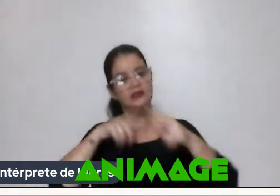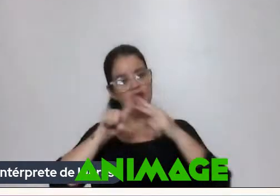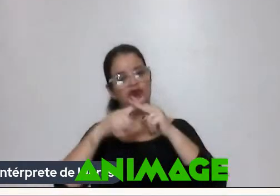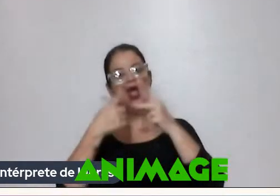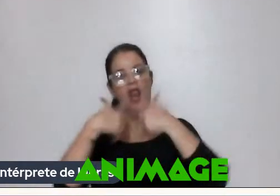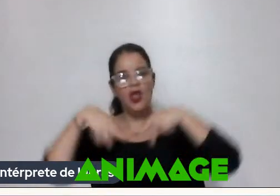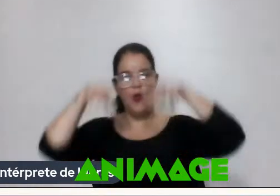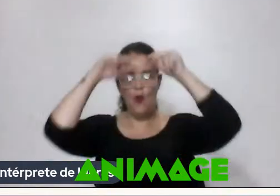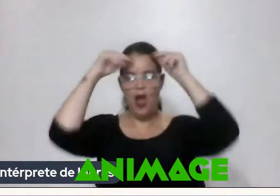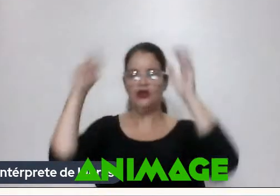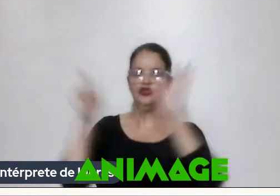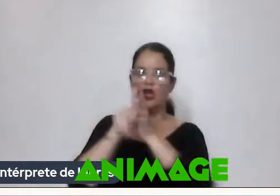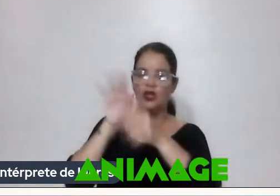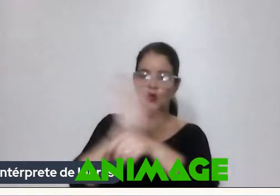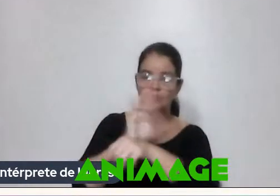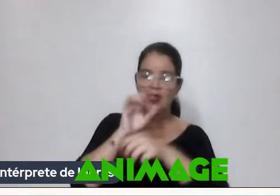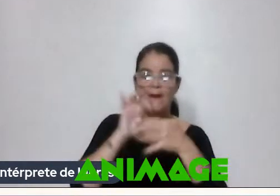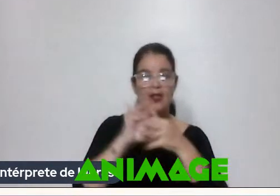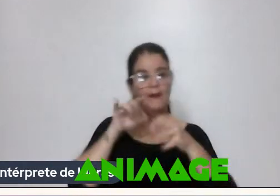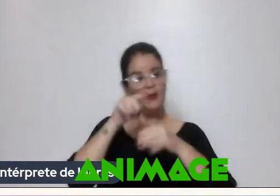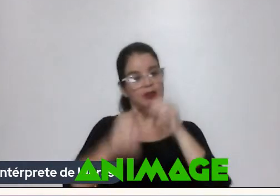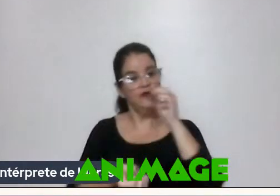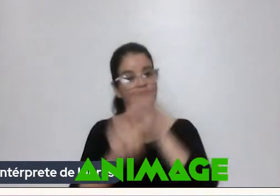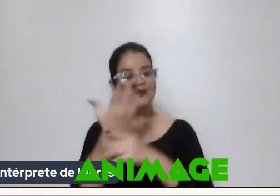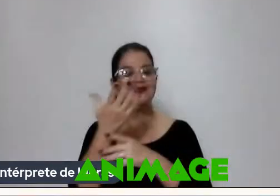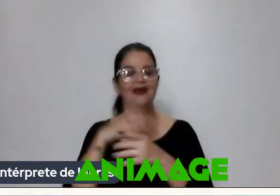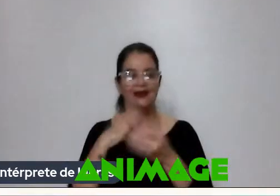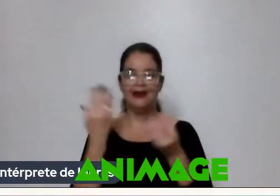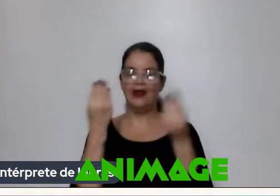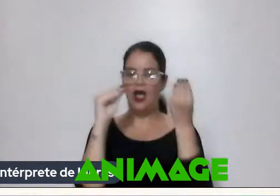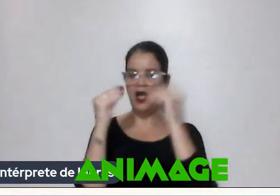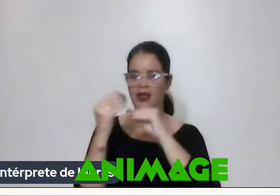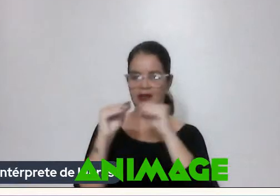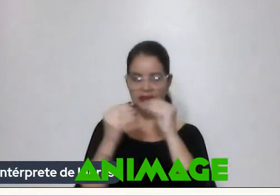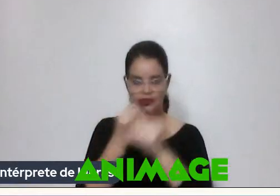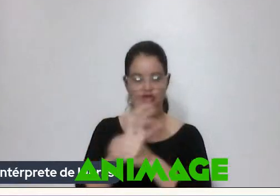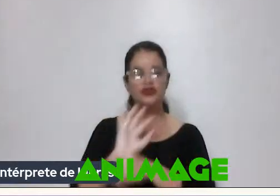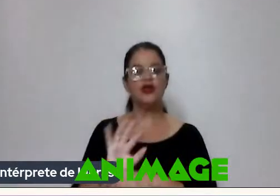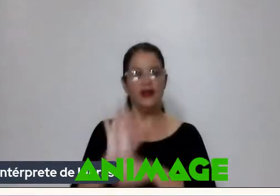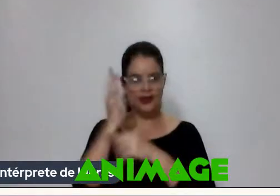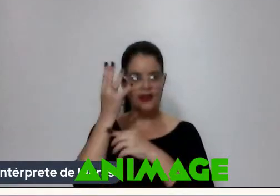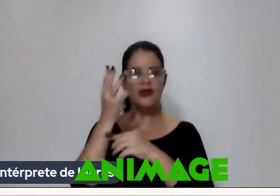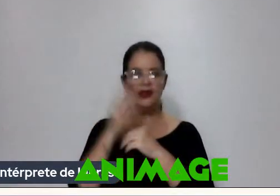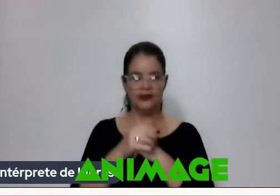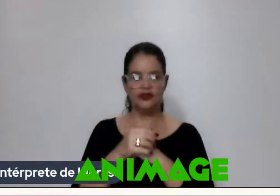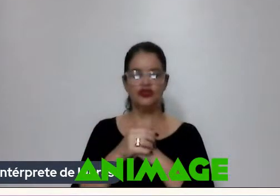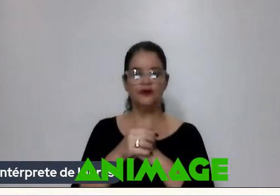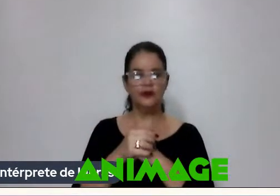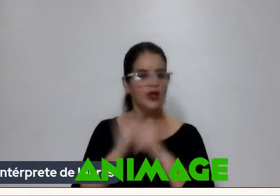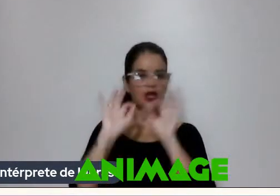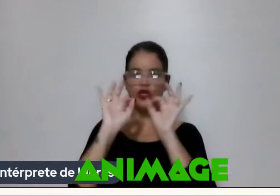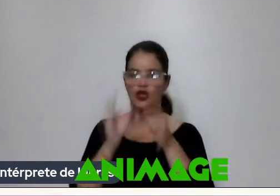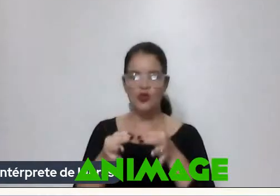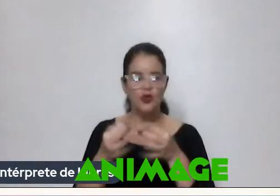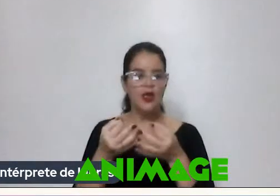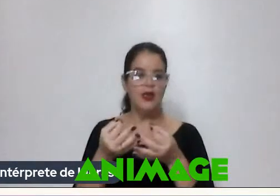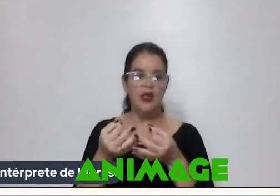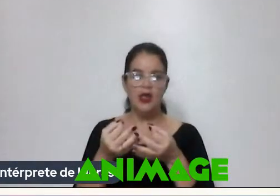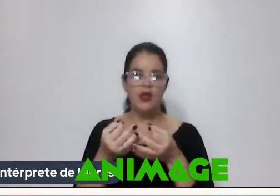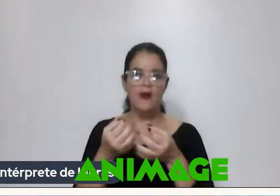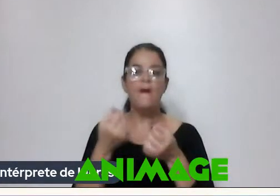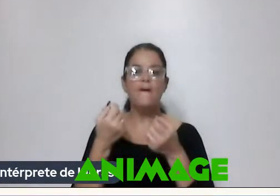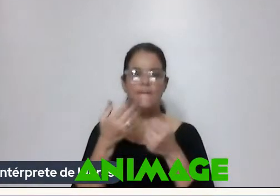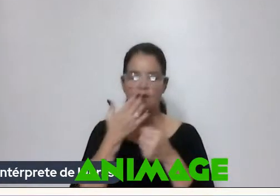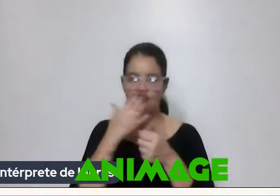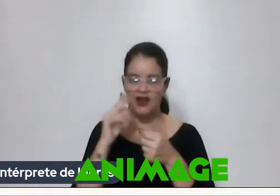cinema Que permite você Criar essas elipses E que Não justifica Eu prefiro gastar Semanas